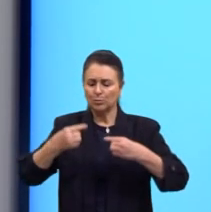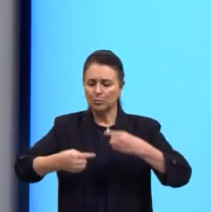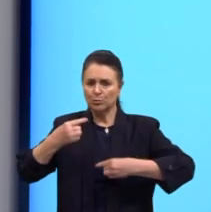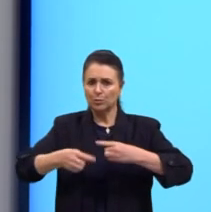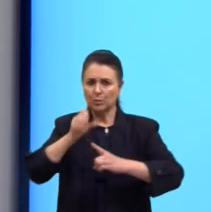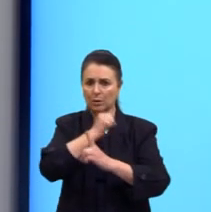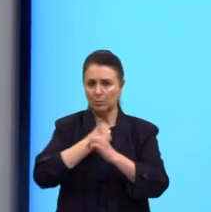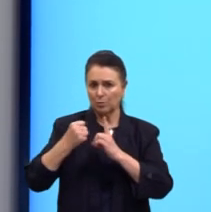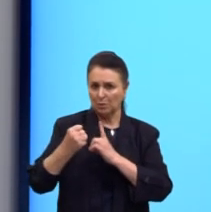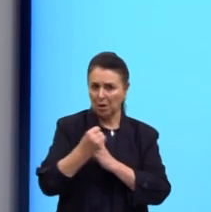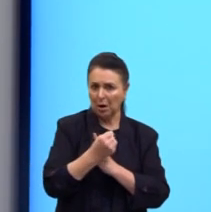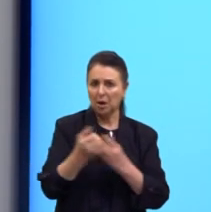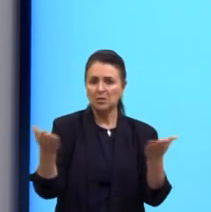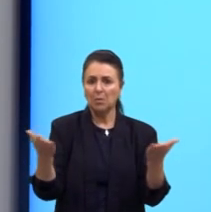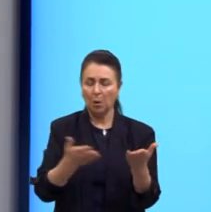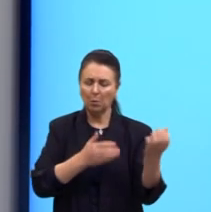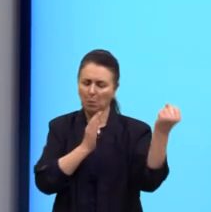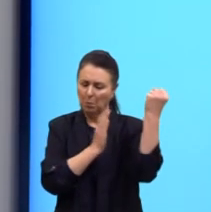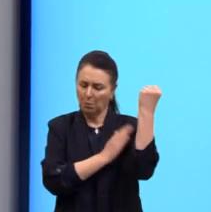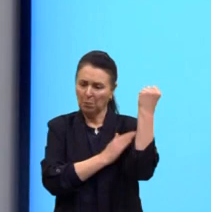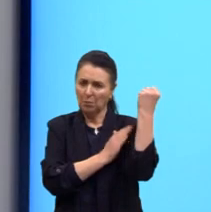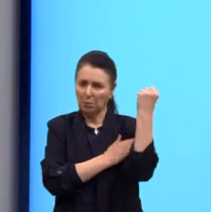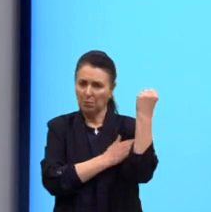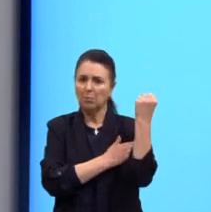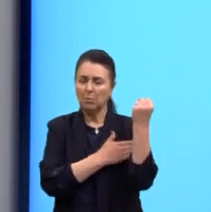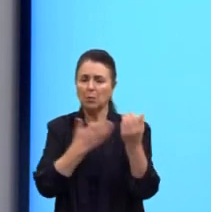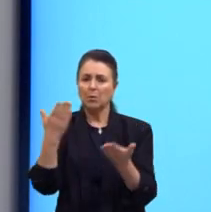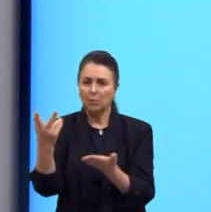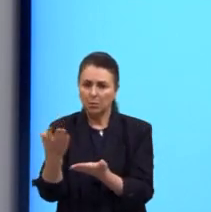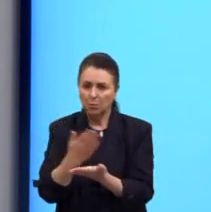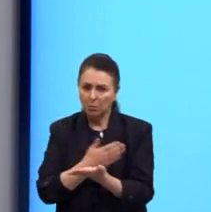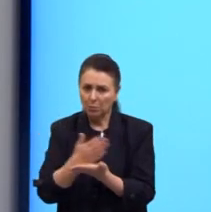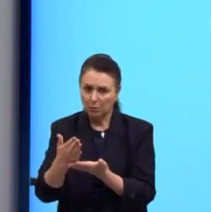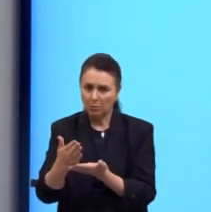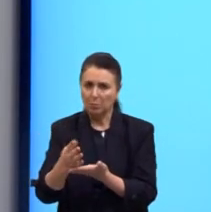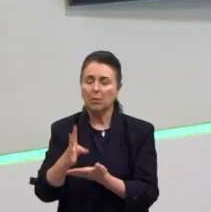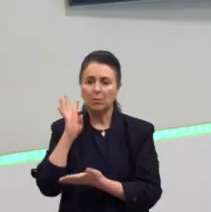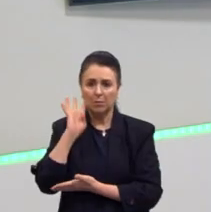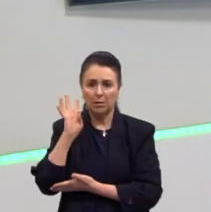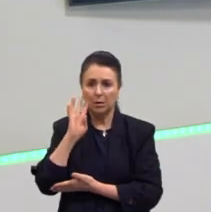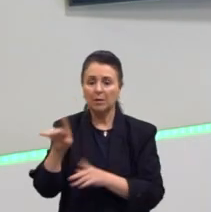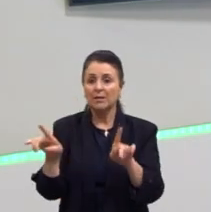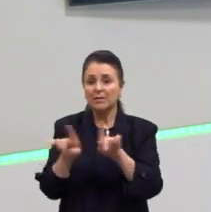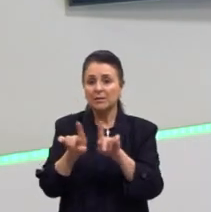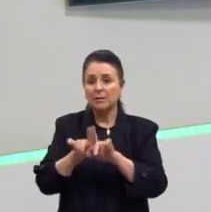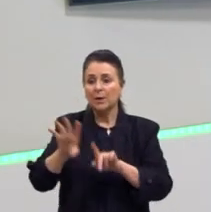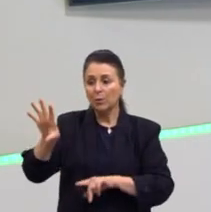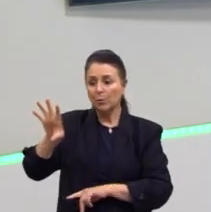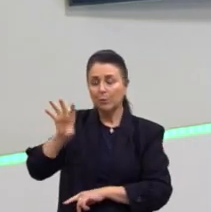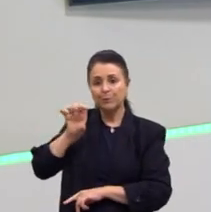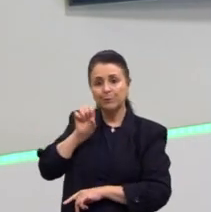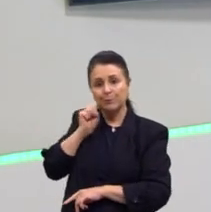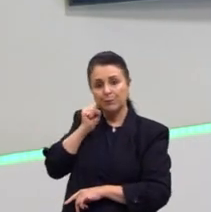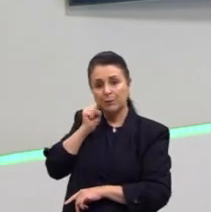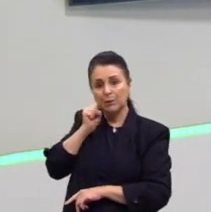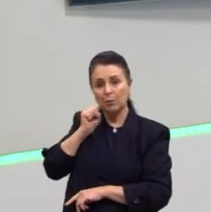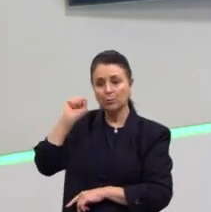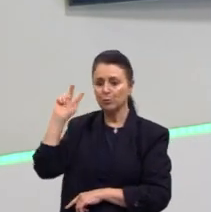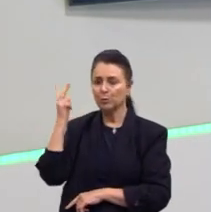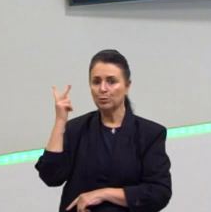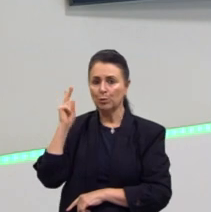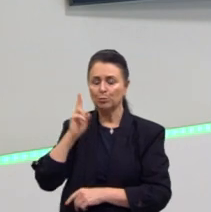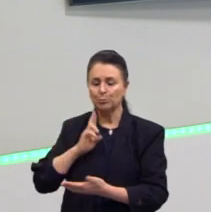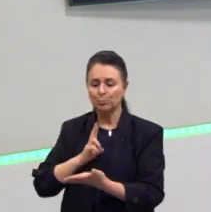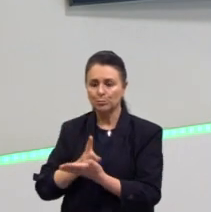houve um empoderamento muito grande. Isso é muito bacana. As questões dos patrimônios históricos, nós